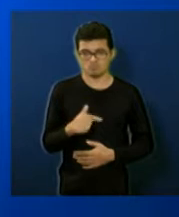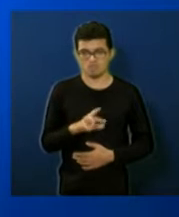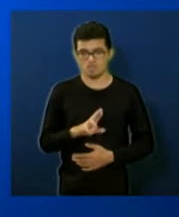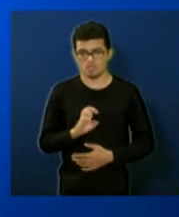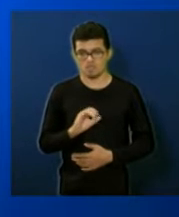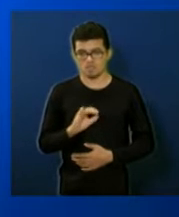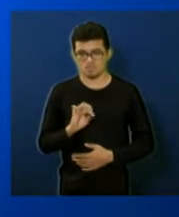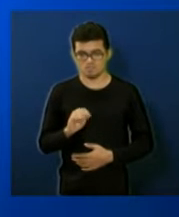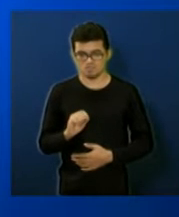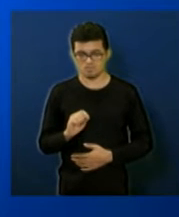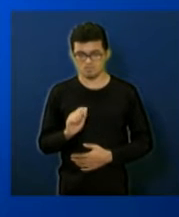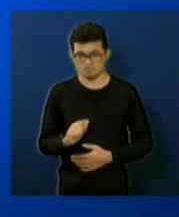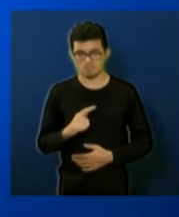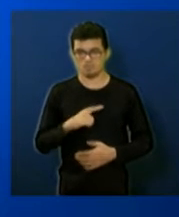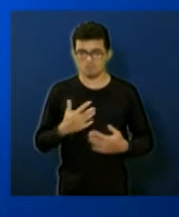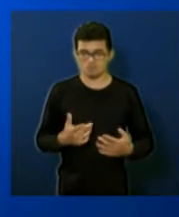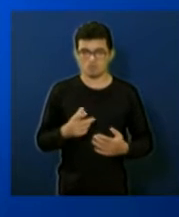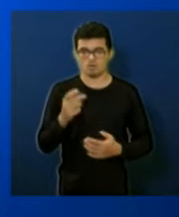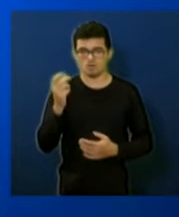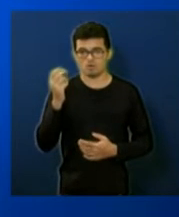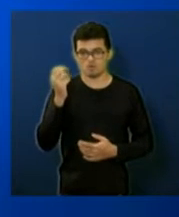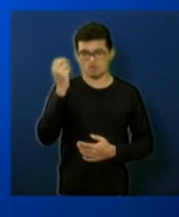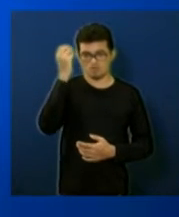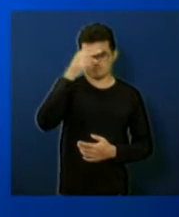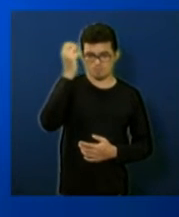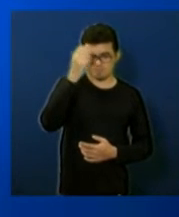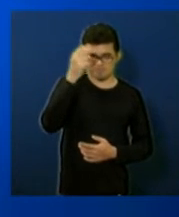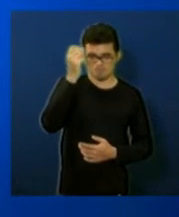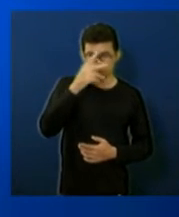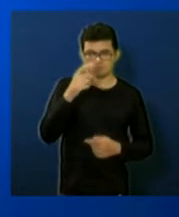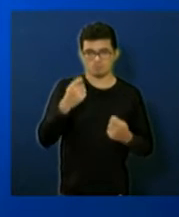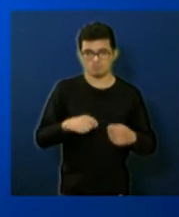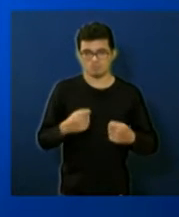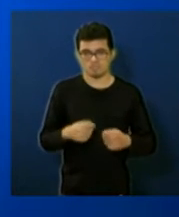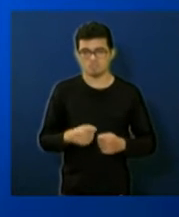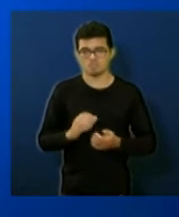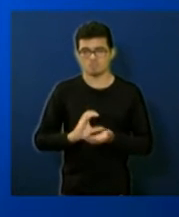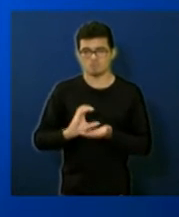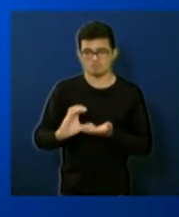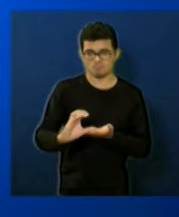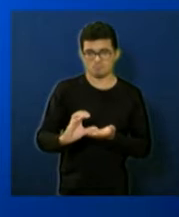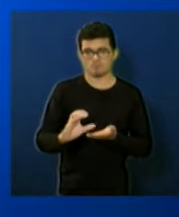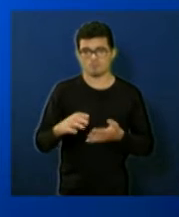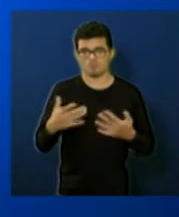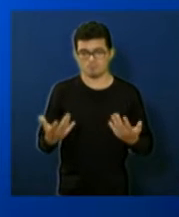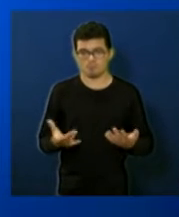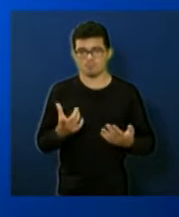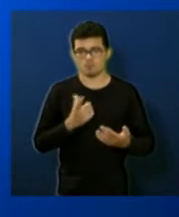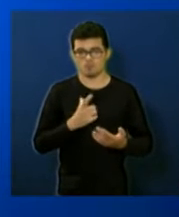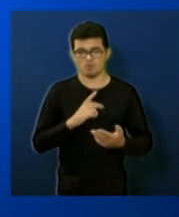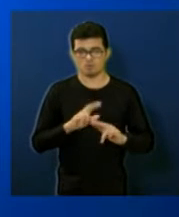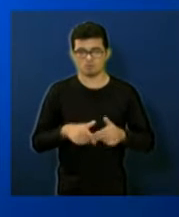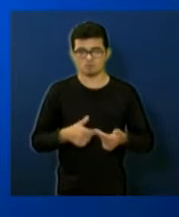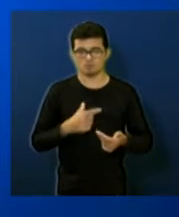então cabe a prefeitura no nosso entendimento do DAI de fazer esse repasse e talvez está aí um dos grandes